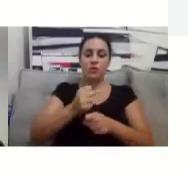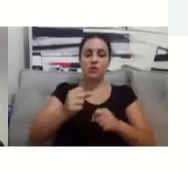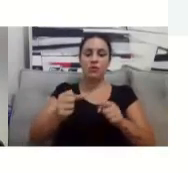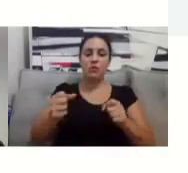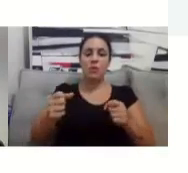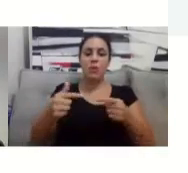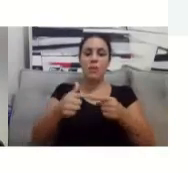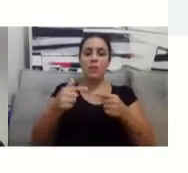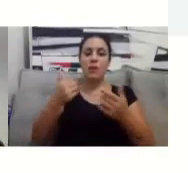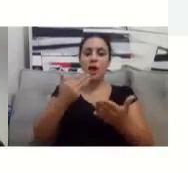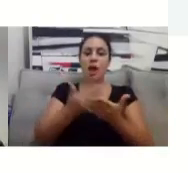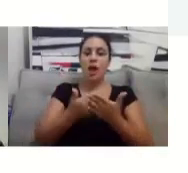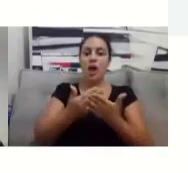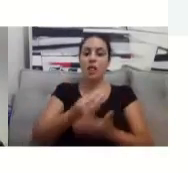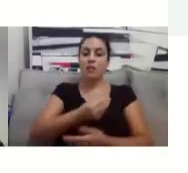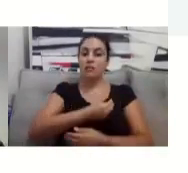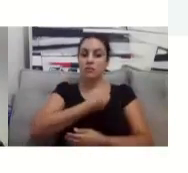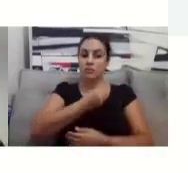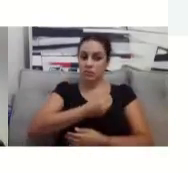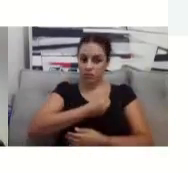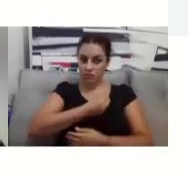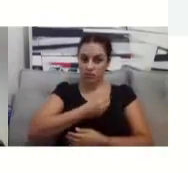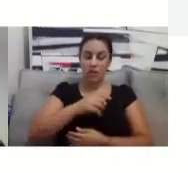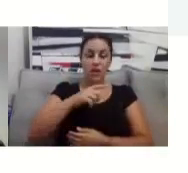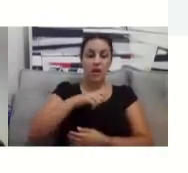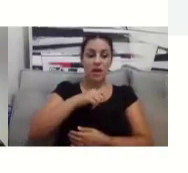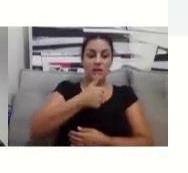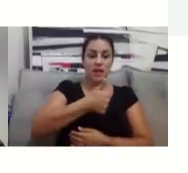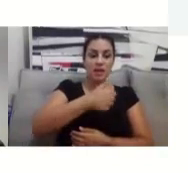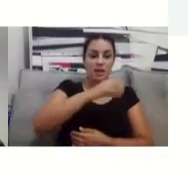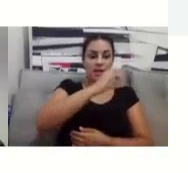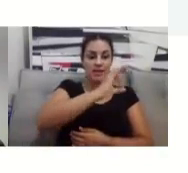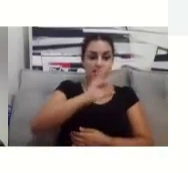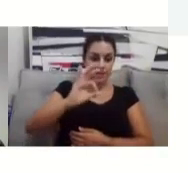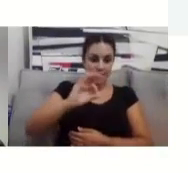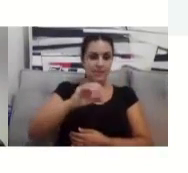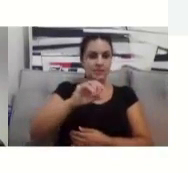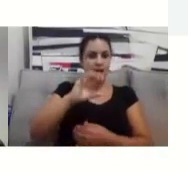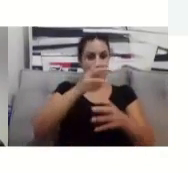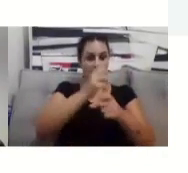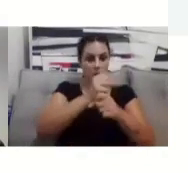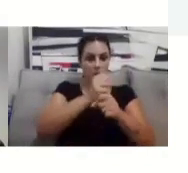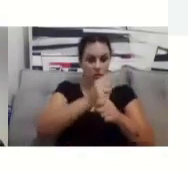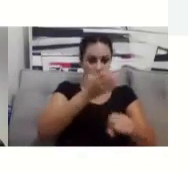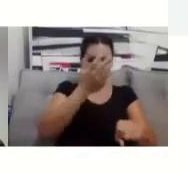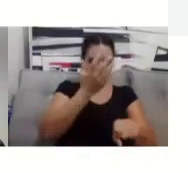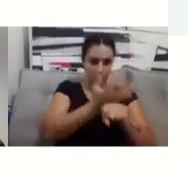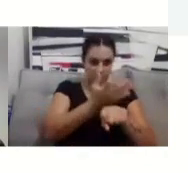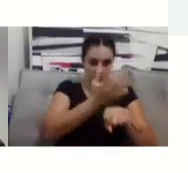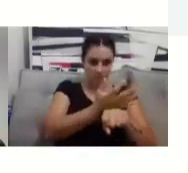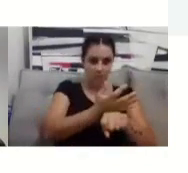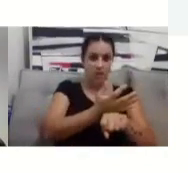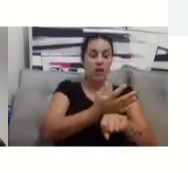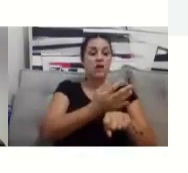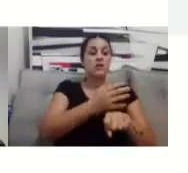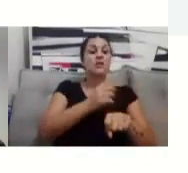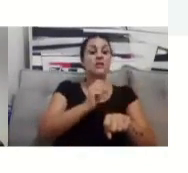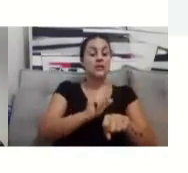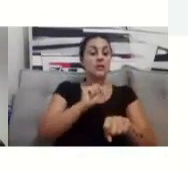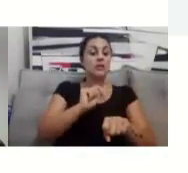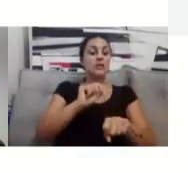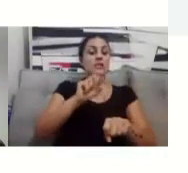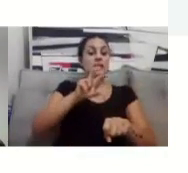pontos de uma disciplina, pelo menos 51 pontos precisam ser ofertados para vocês de modo presencial. Então,